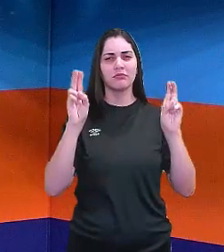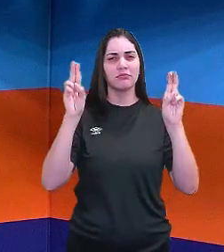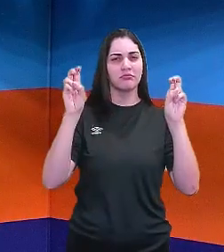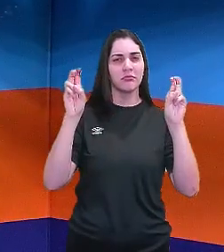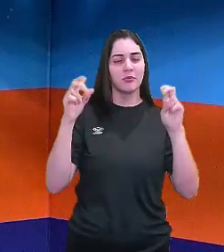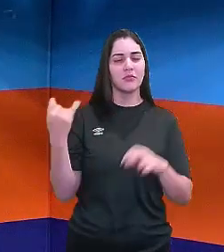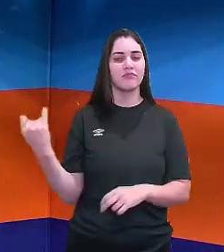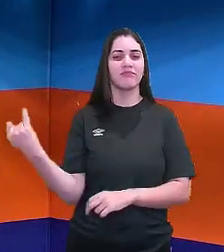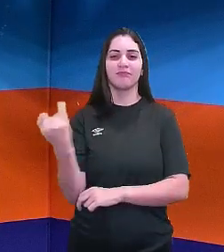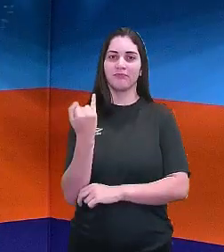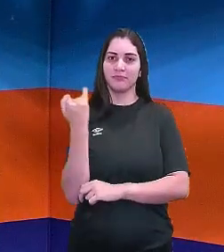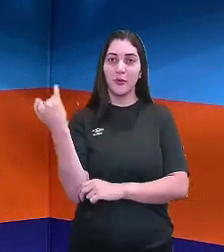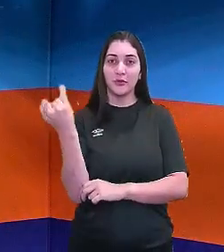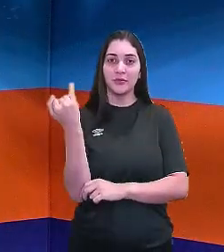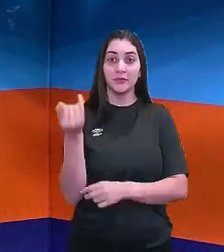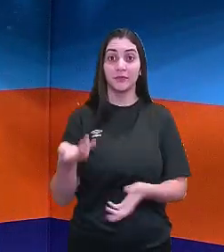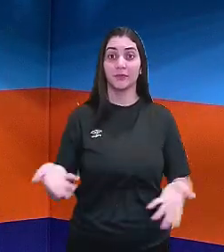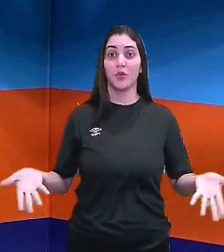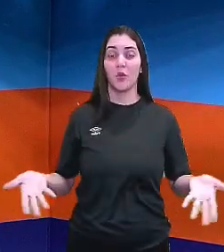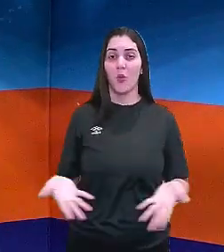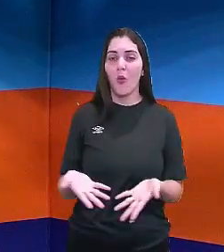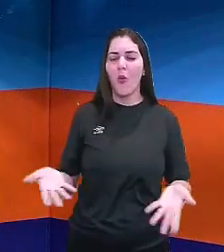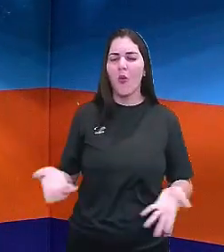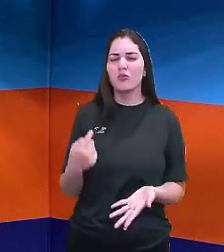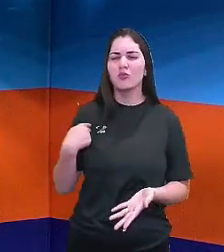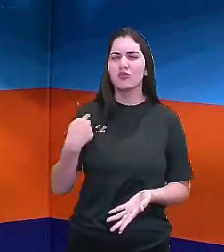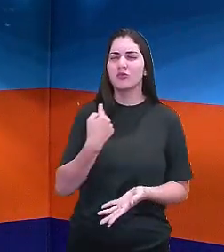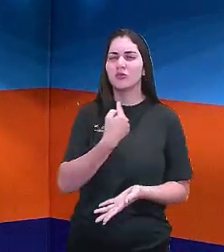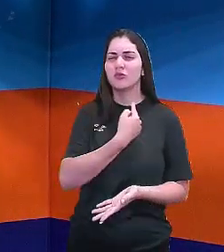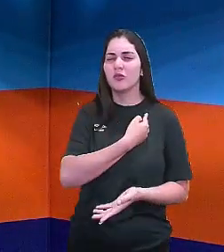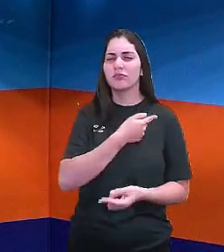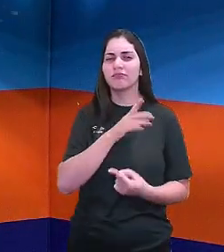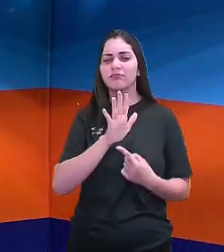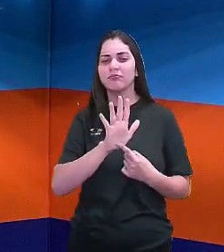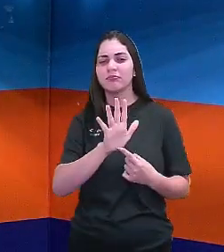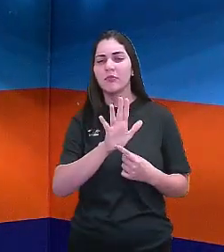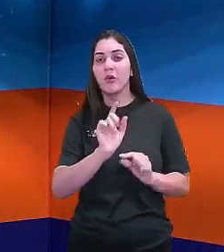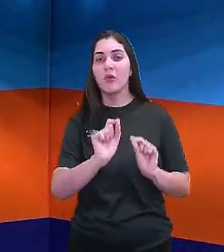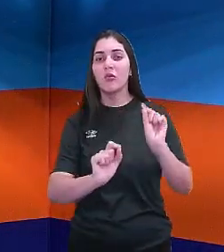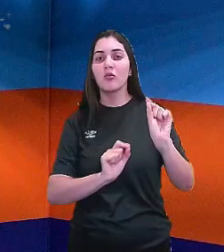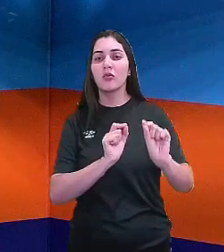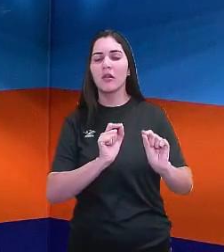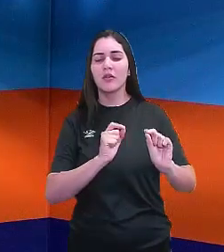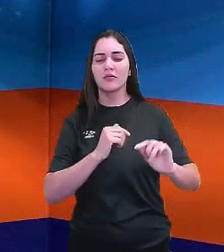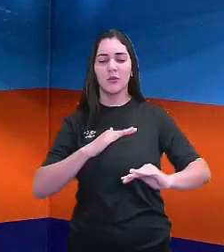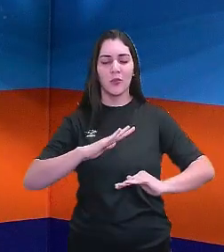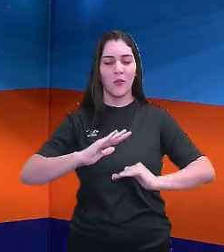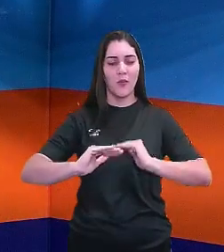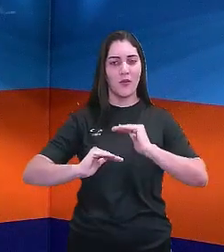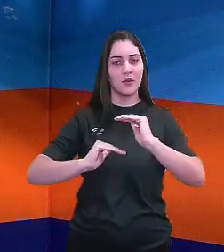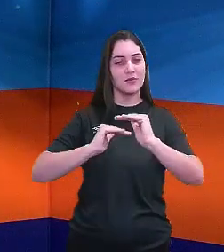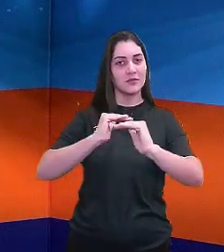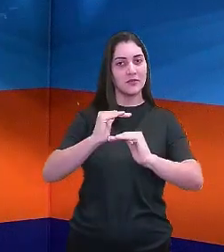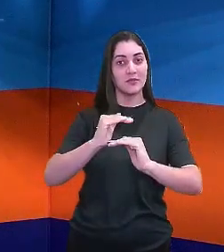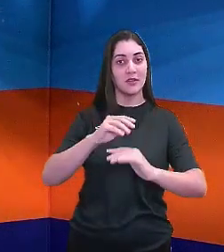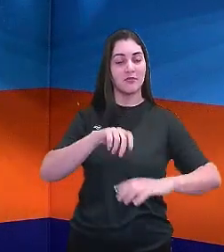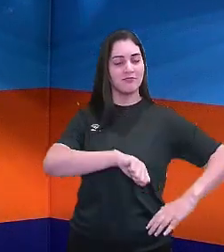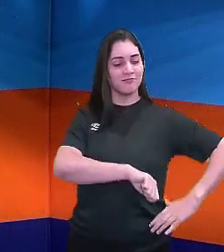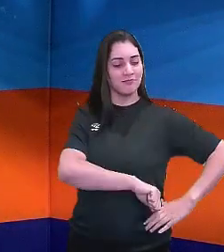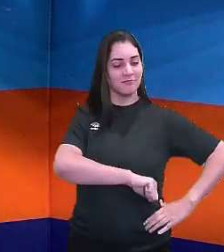importante. Hoje nós iremos destacar sobre o processo de